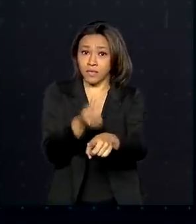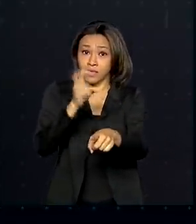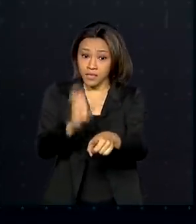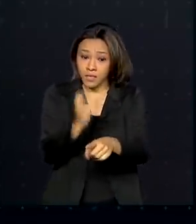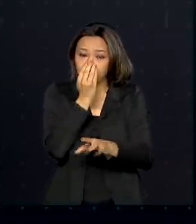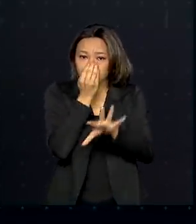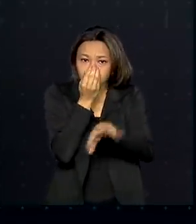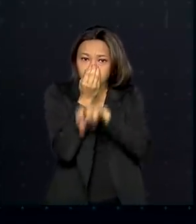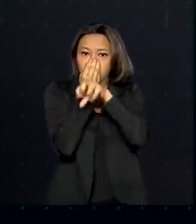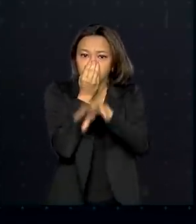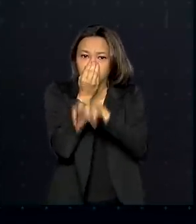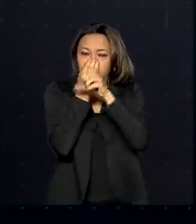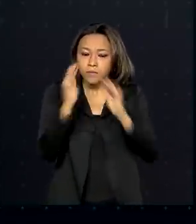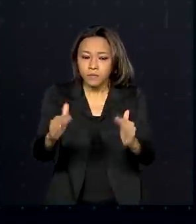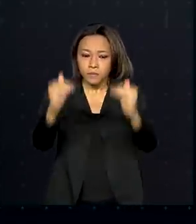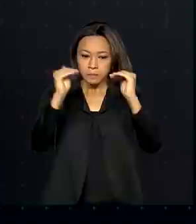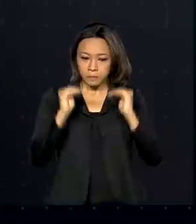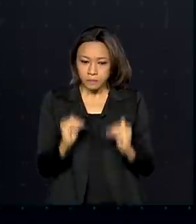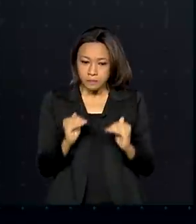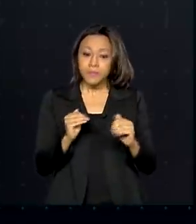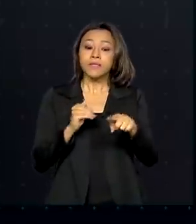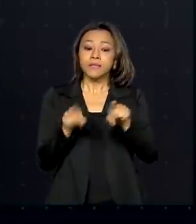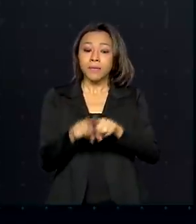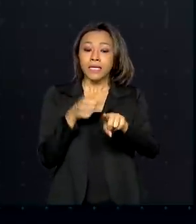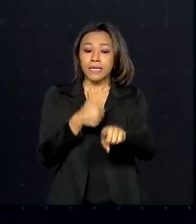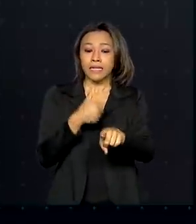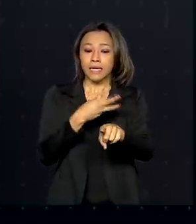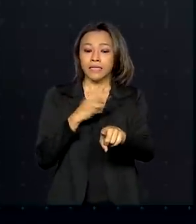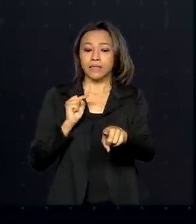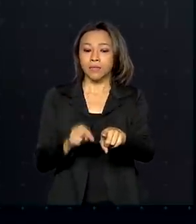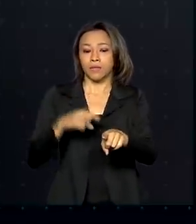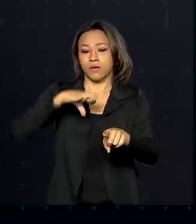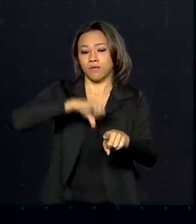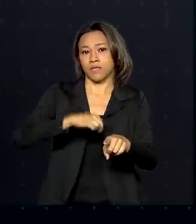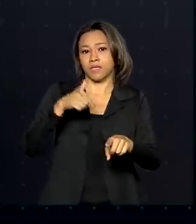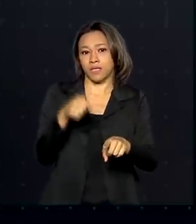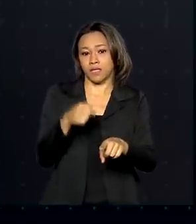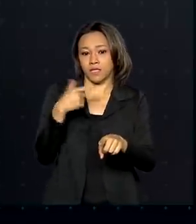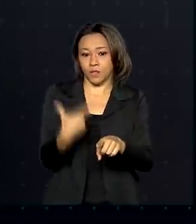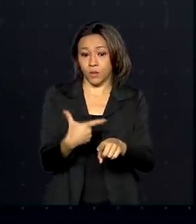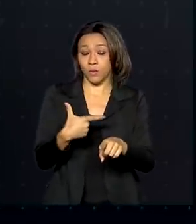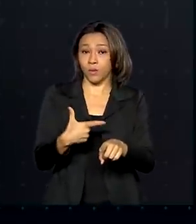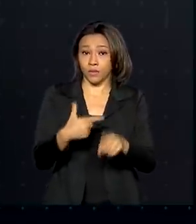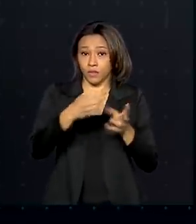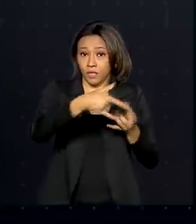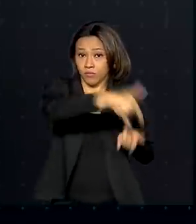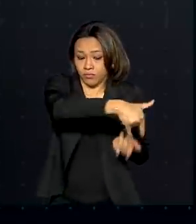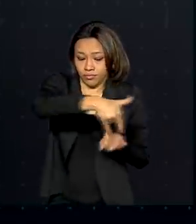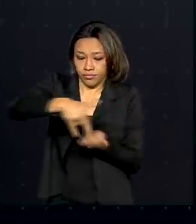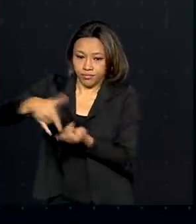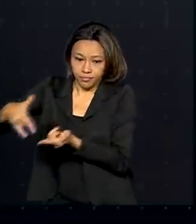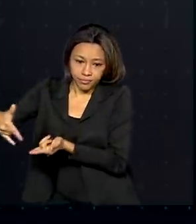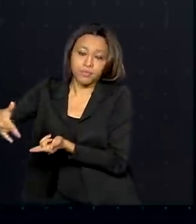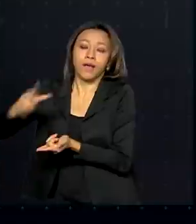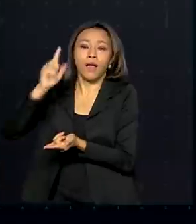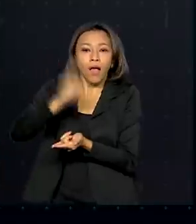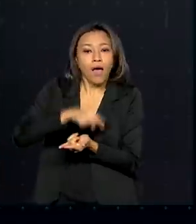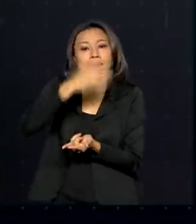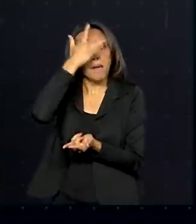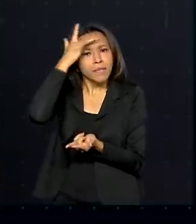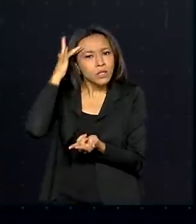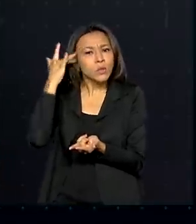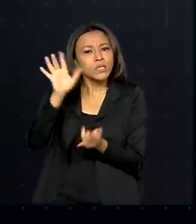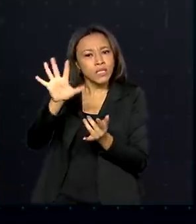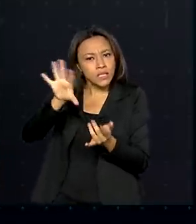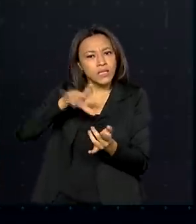pulmonares e habilitou 13.972 leitos de UTI exclusivos para pacientes